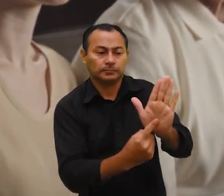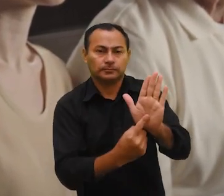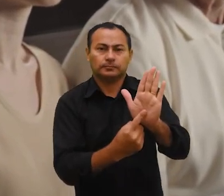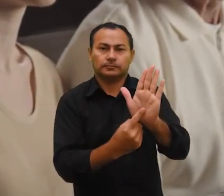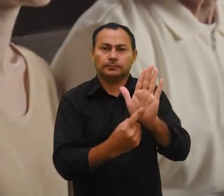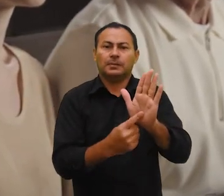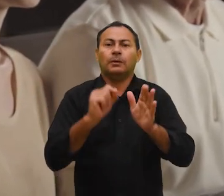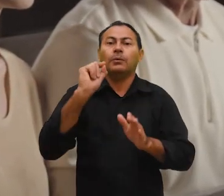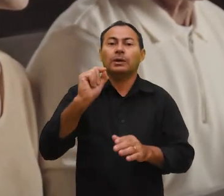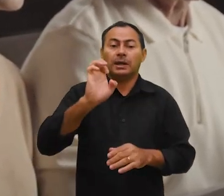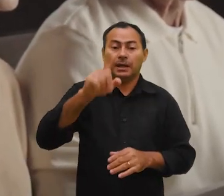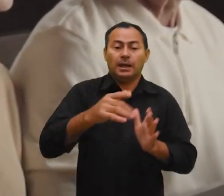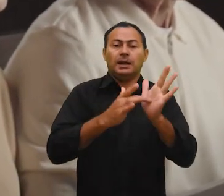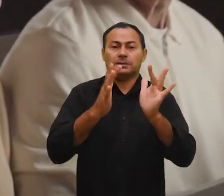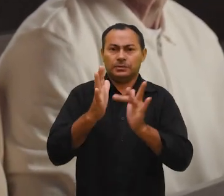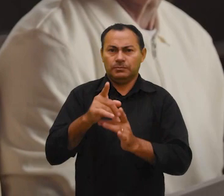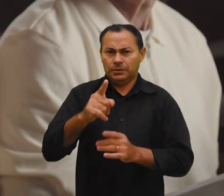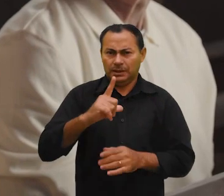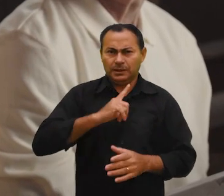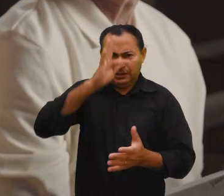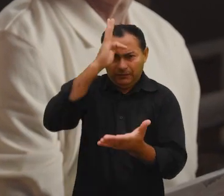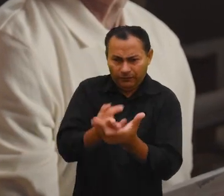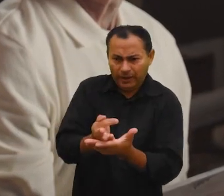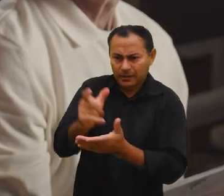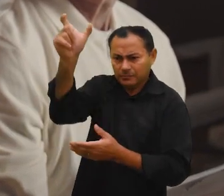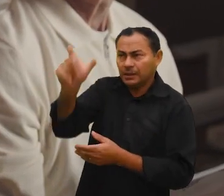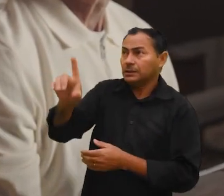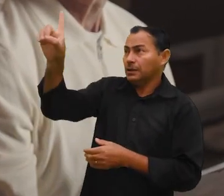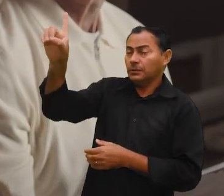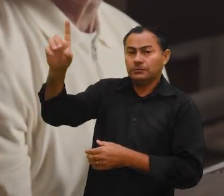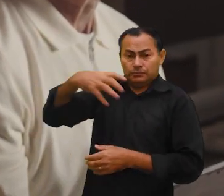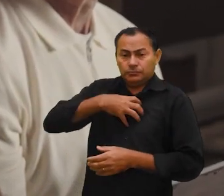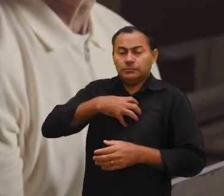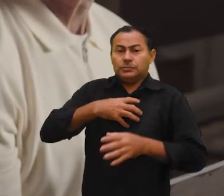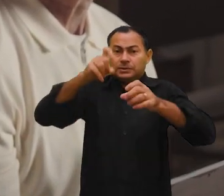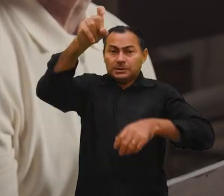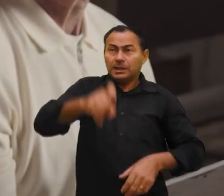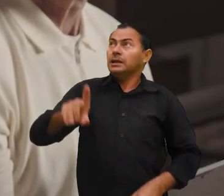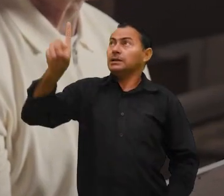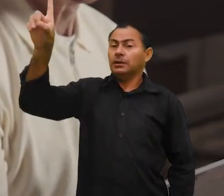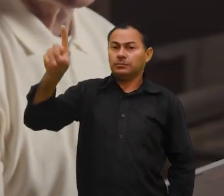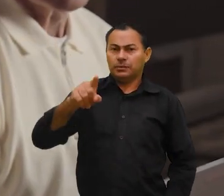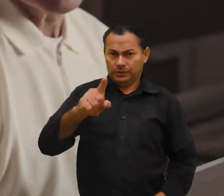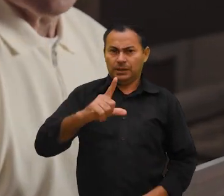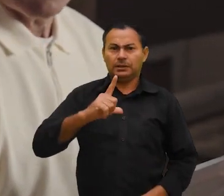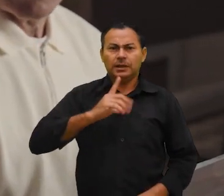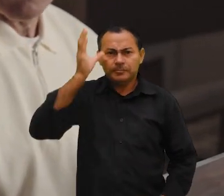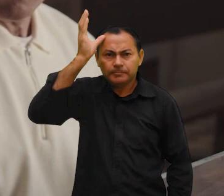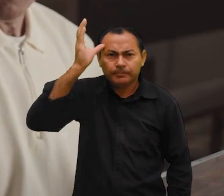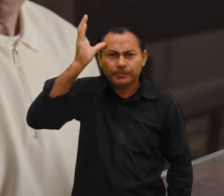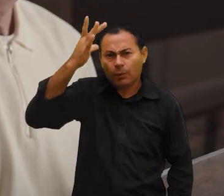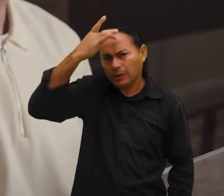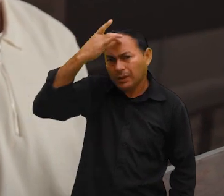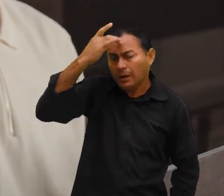representam? O que Ele é? Você tem fé no caráter de Deus, na essência do ser de Deus? Você tem